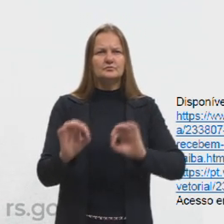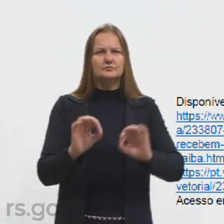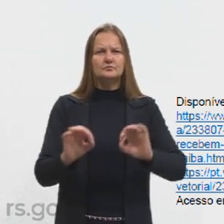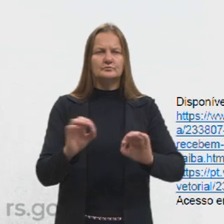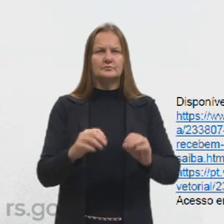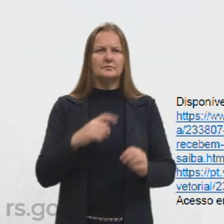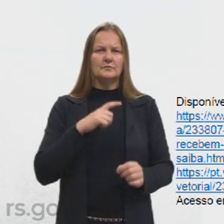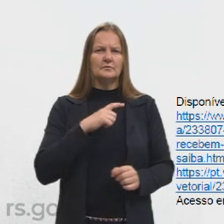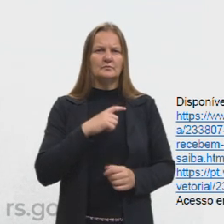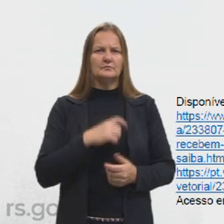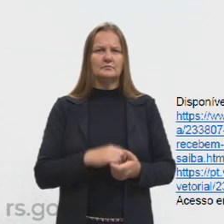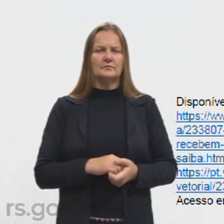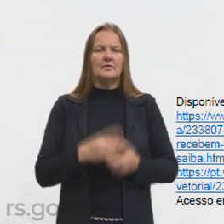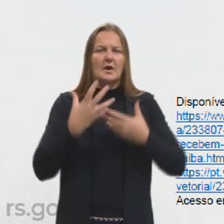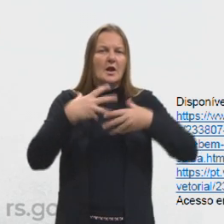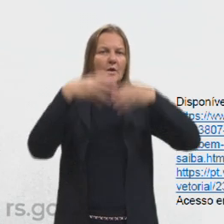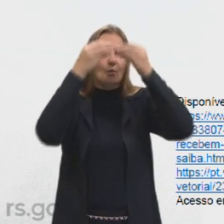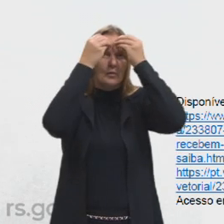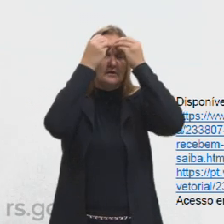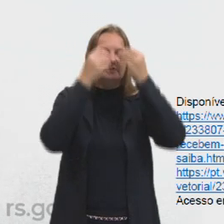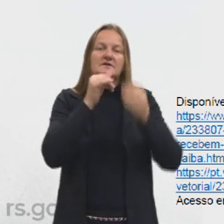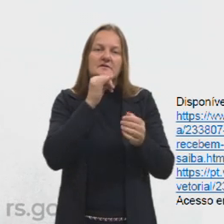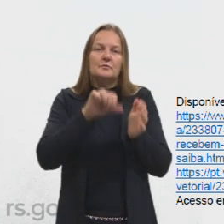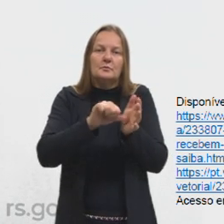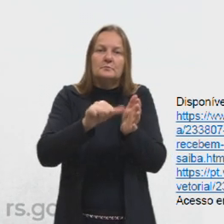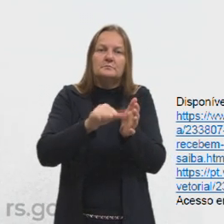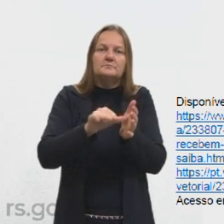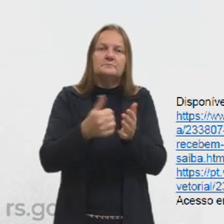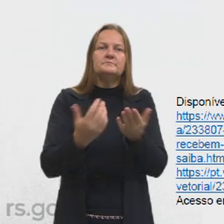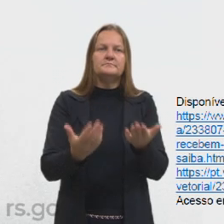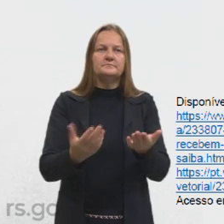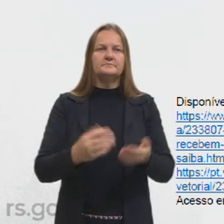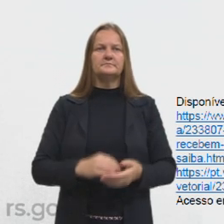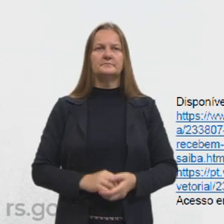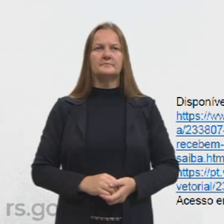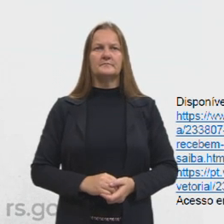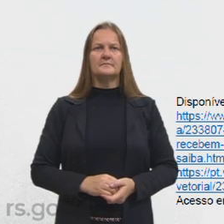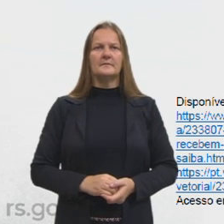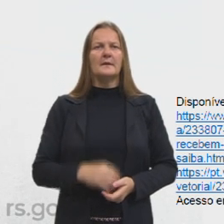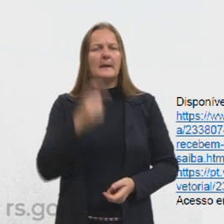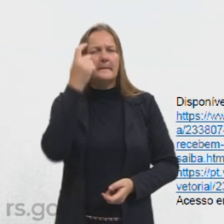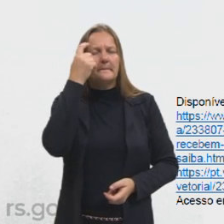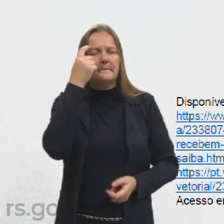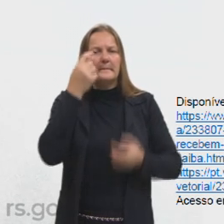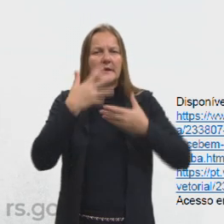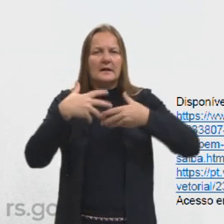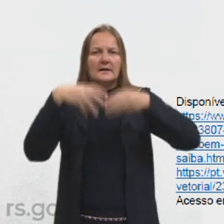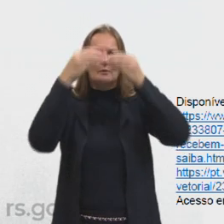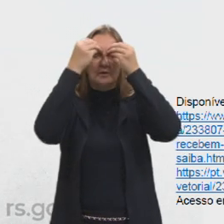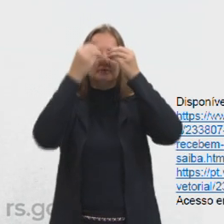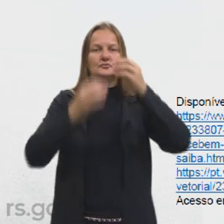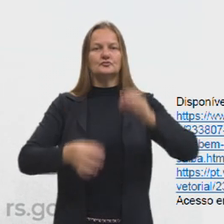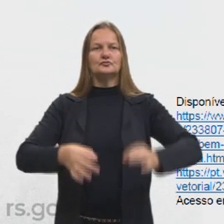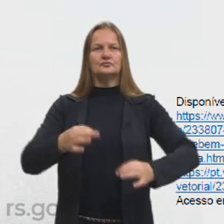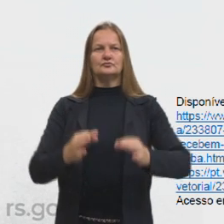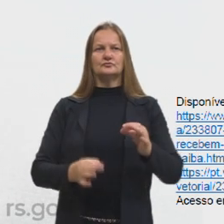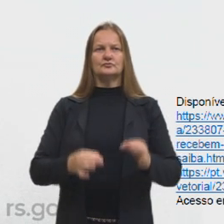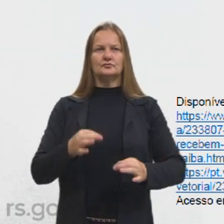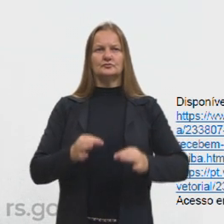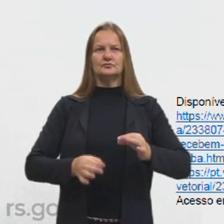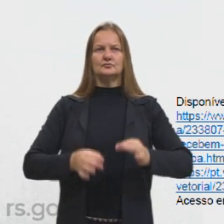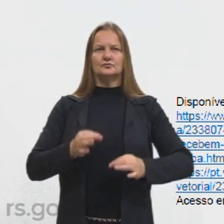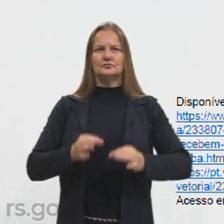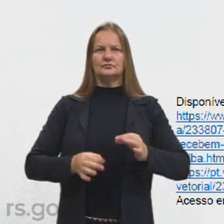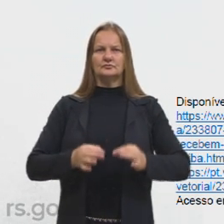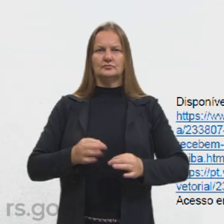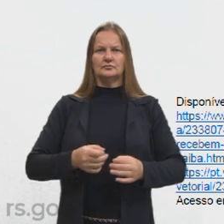de linguagem. Primeiro deles, se a gente for pensar numa linguagem jurídica, quando